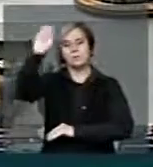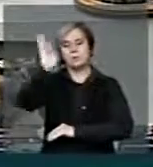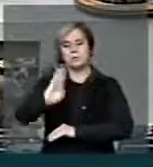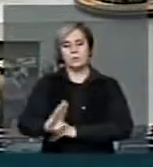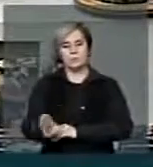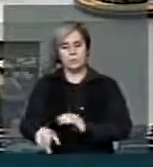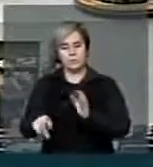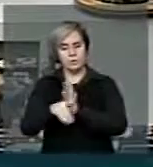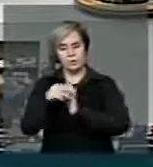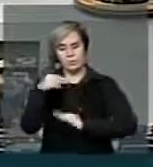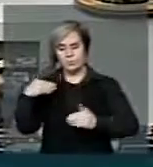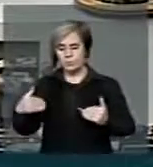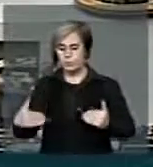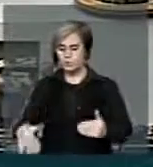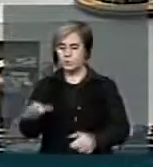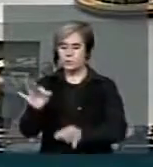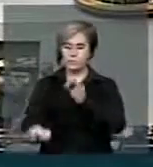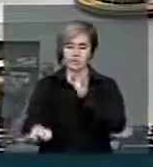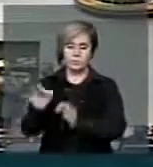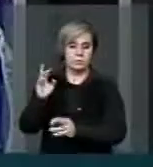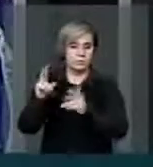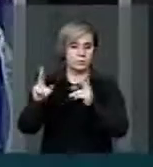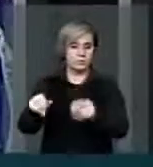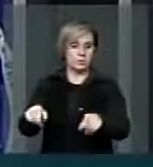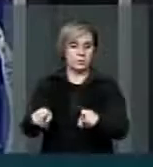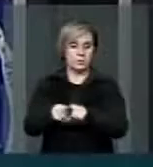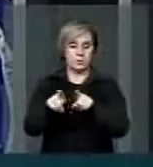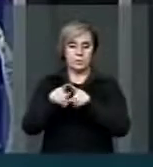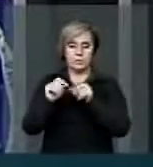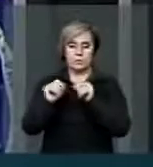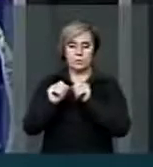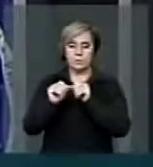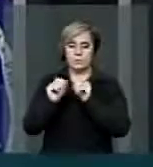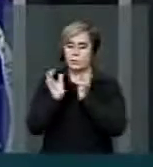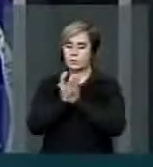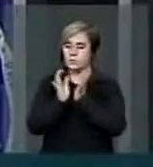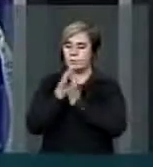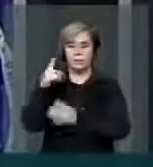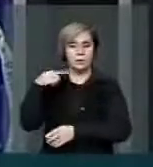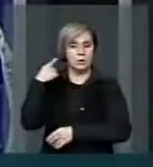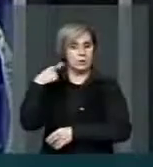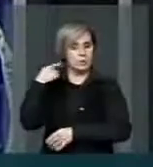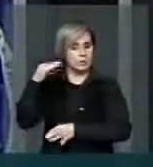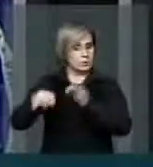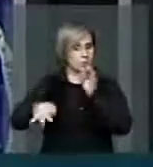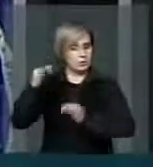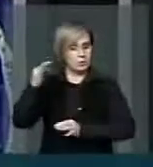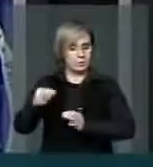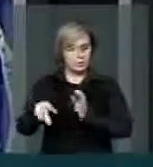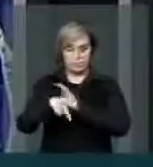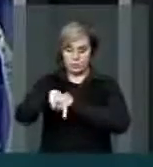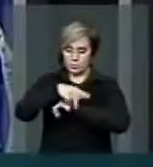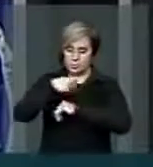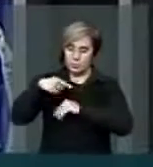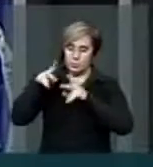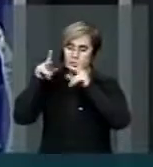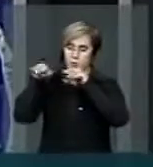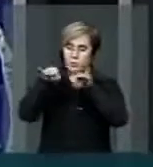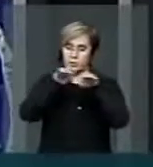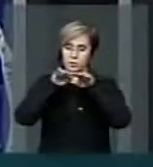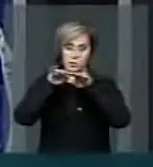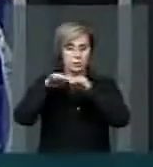justiça. Da mesma forma que foi feito para os magistrados, o nosso país tem que ser igual para todos.